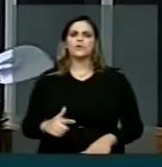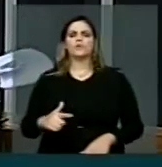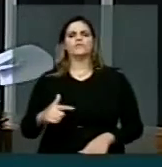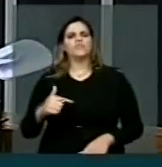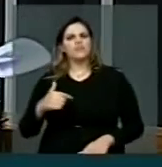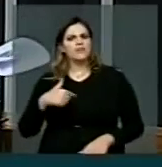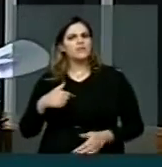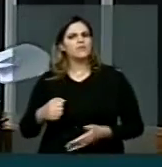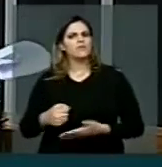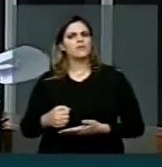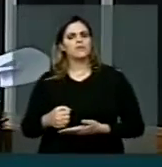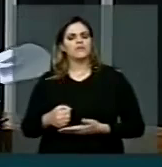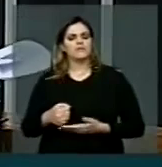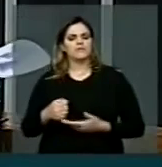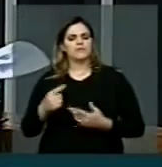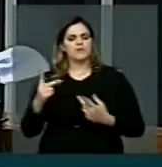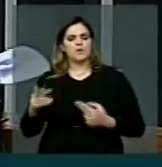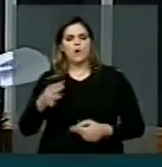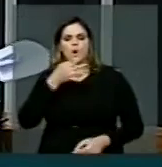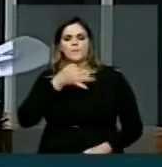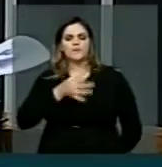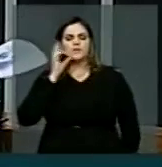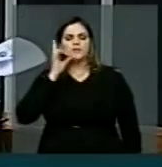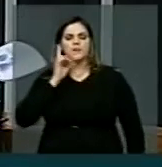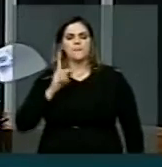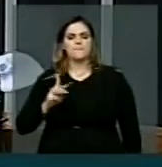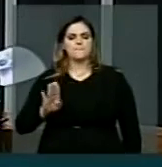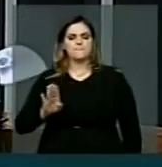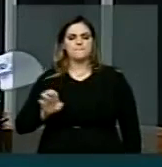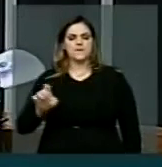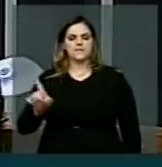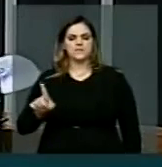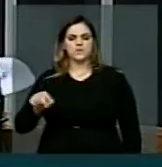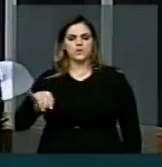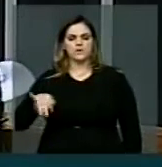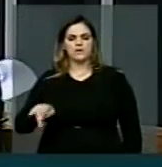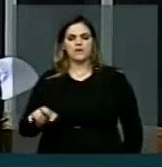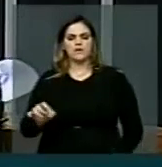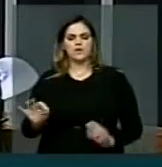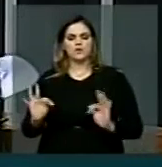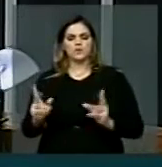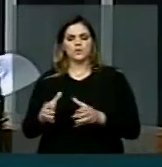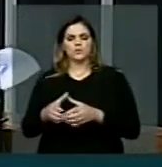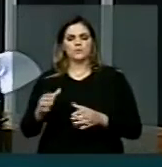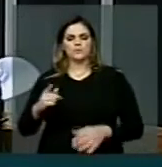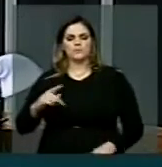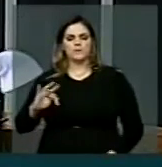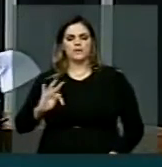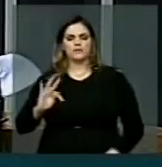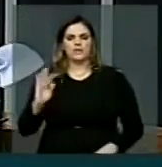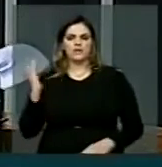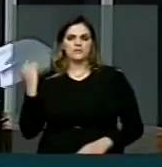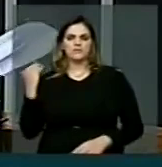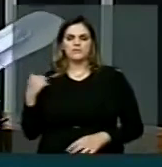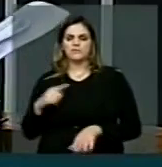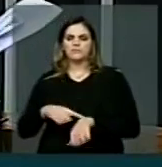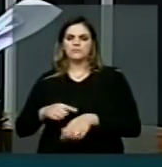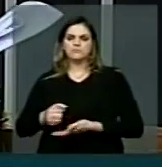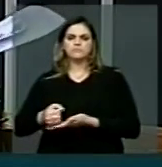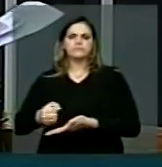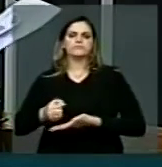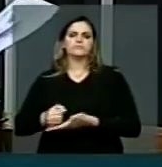somar ao deputado Pesuíno e toda a bancada do PT que ao longo desse período, enfim, expressou toda a